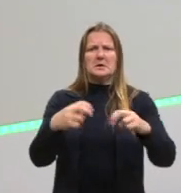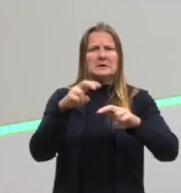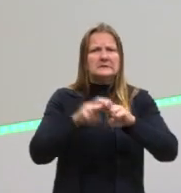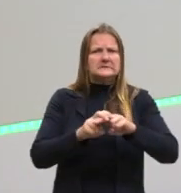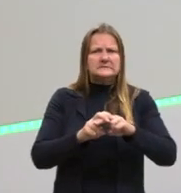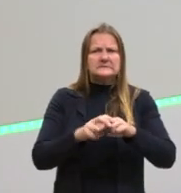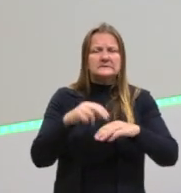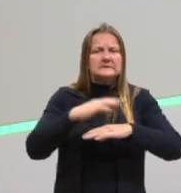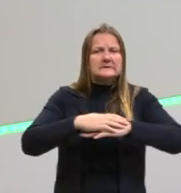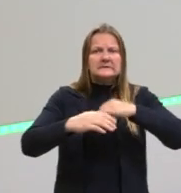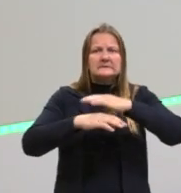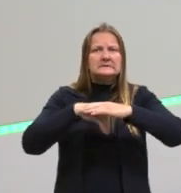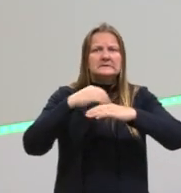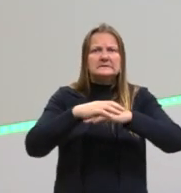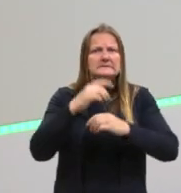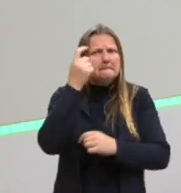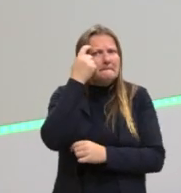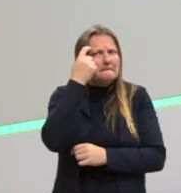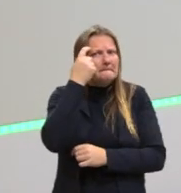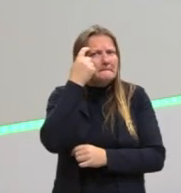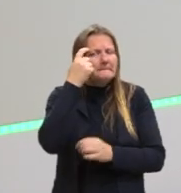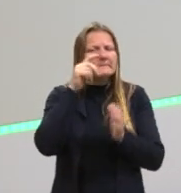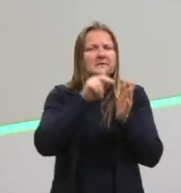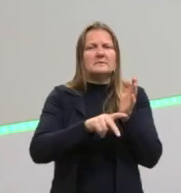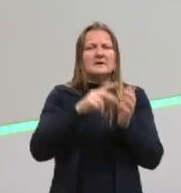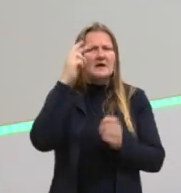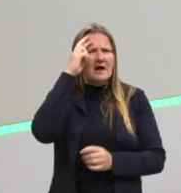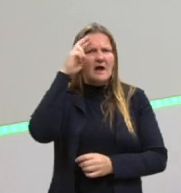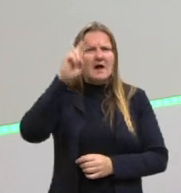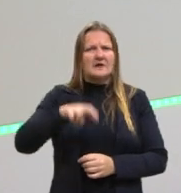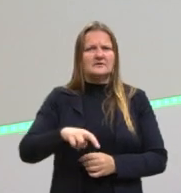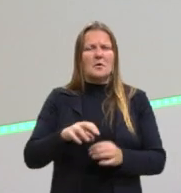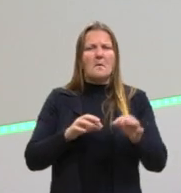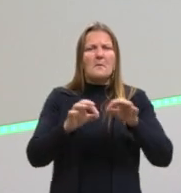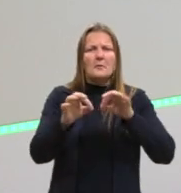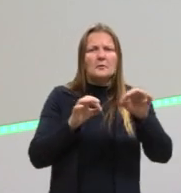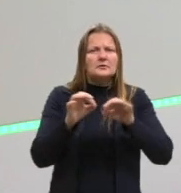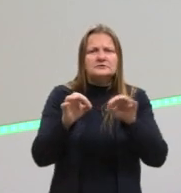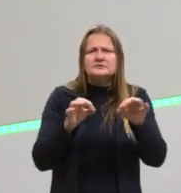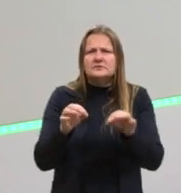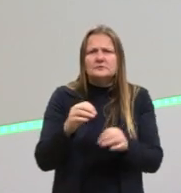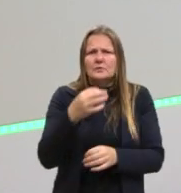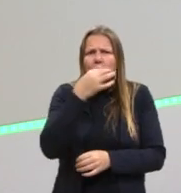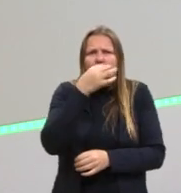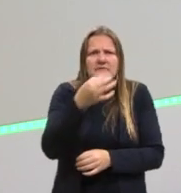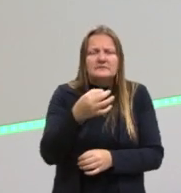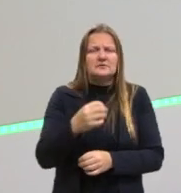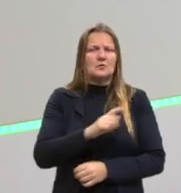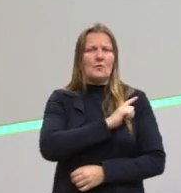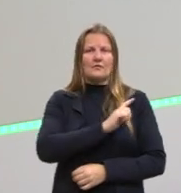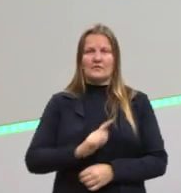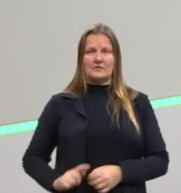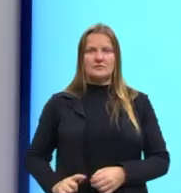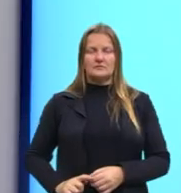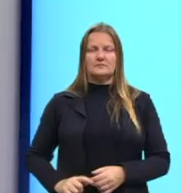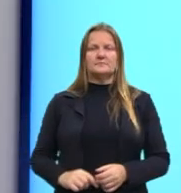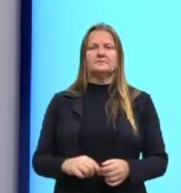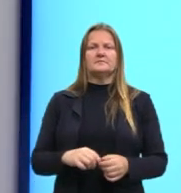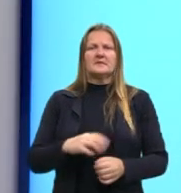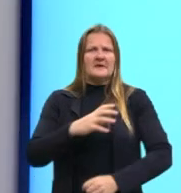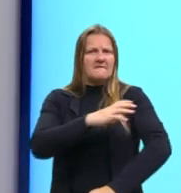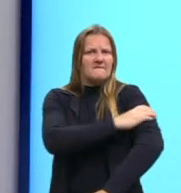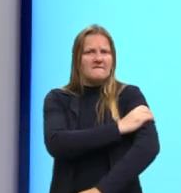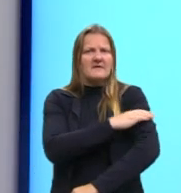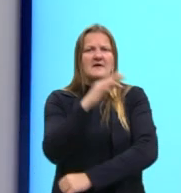construíram, praticamente constroem, através da razão, esses projetos de governo. E esses projetos